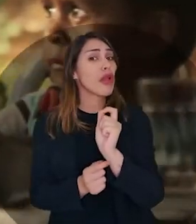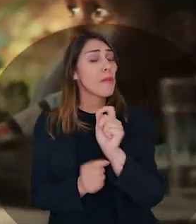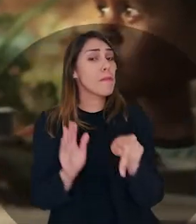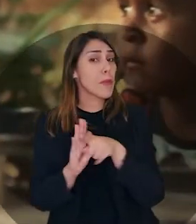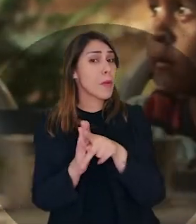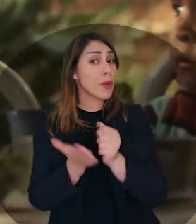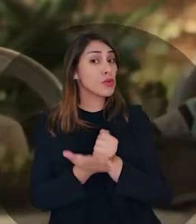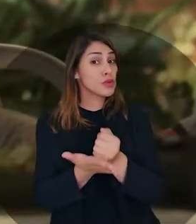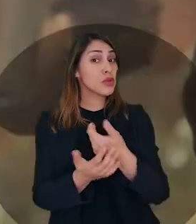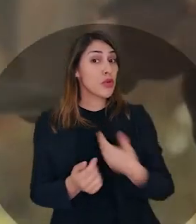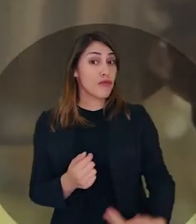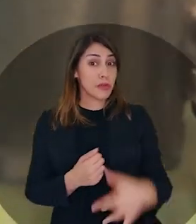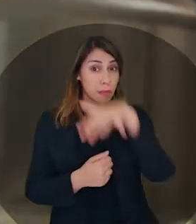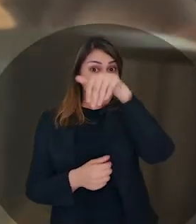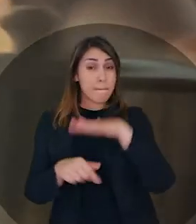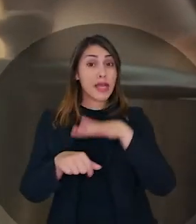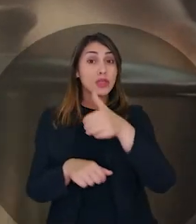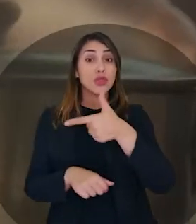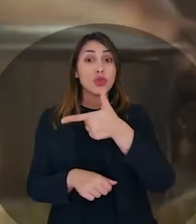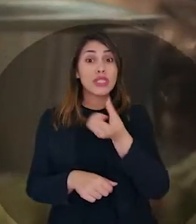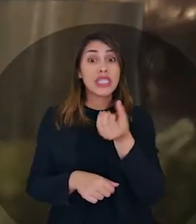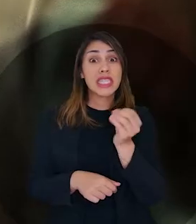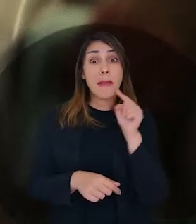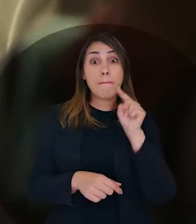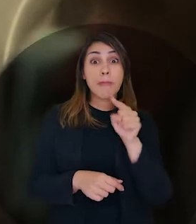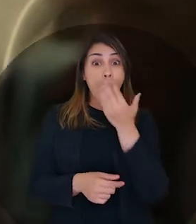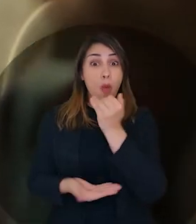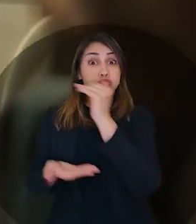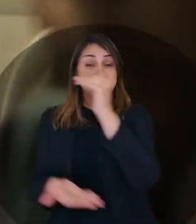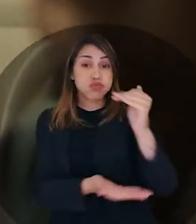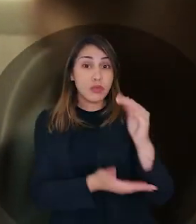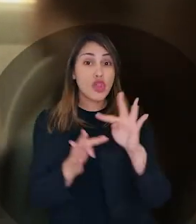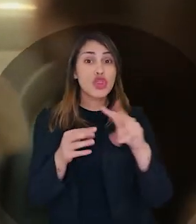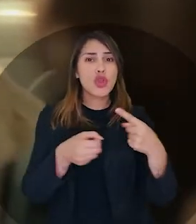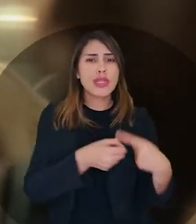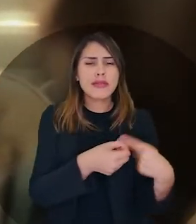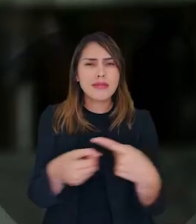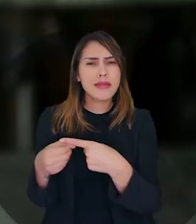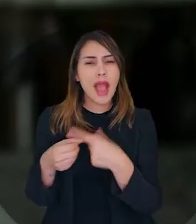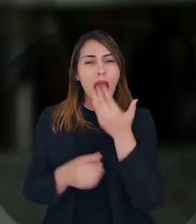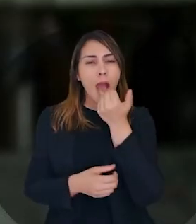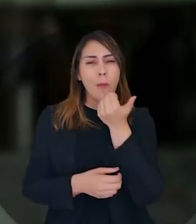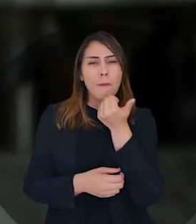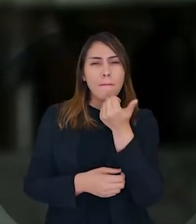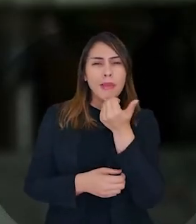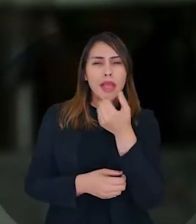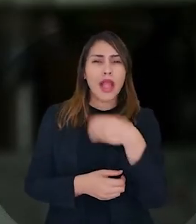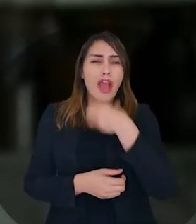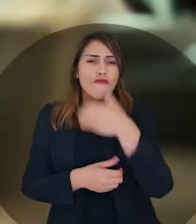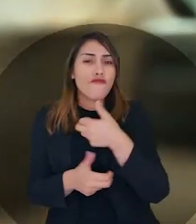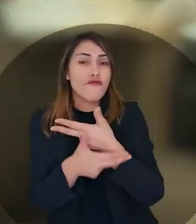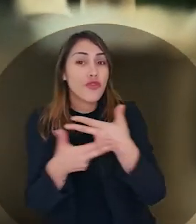860 mil cestas básicas já foram entregues em todo o estado. A alimentação, né? A comida, a fruta pra eles